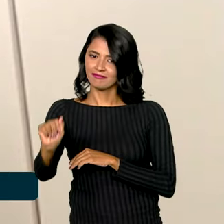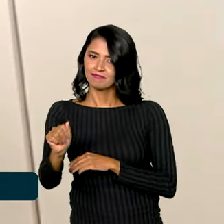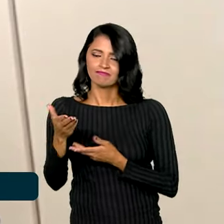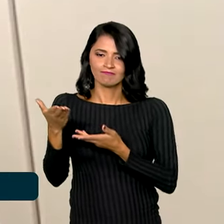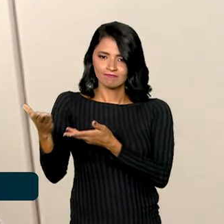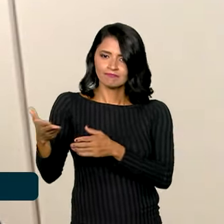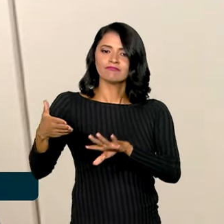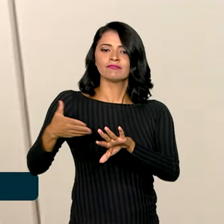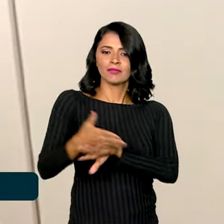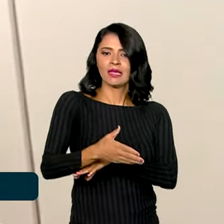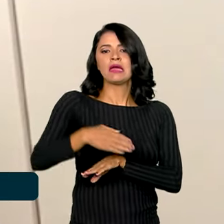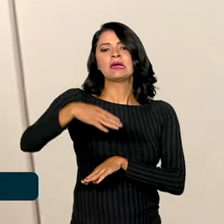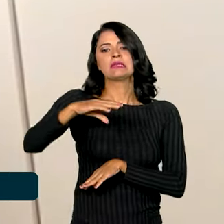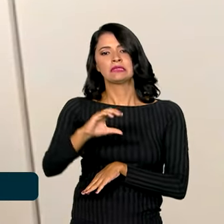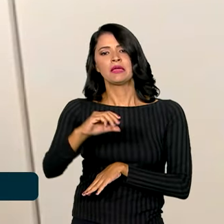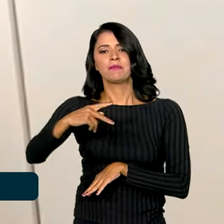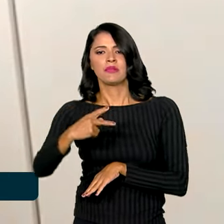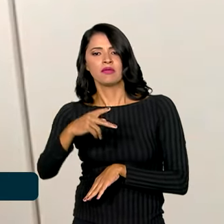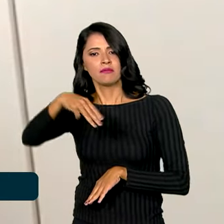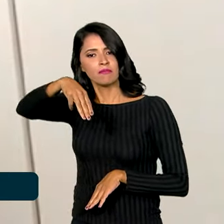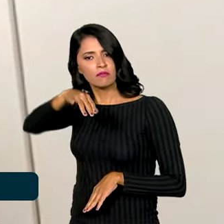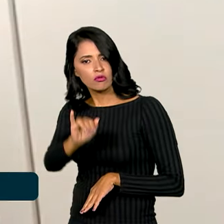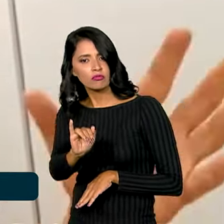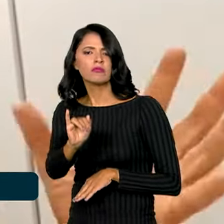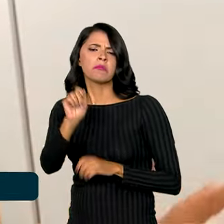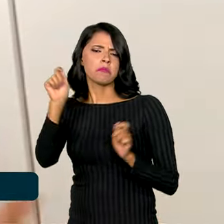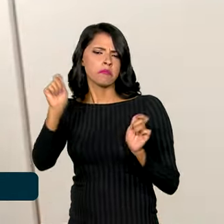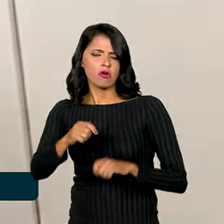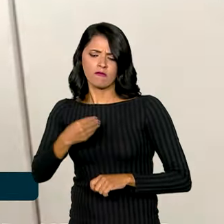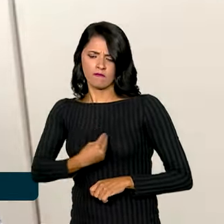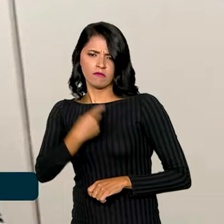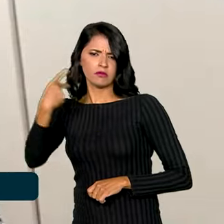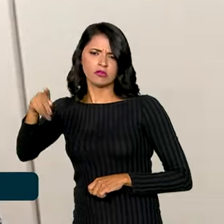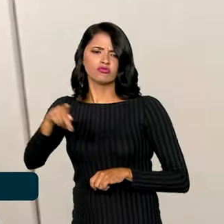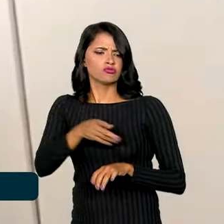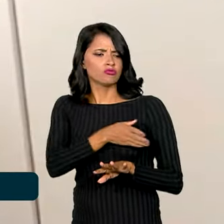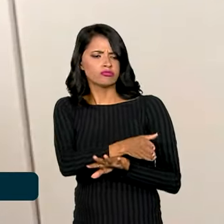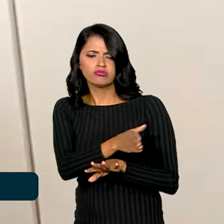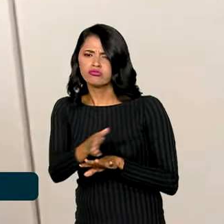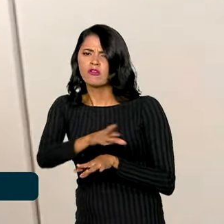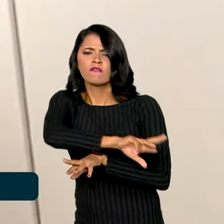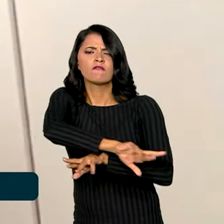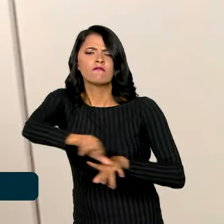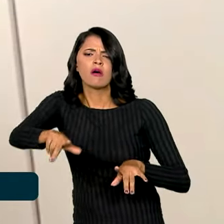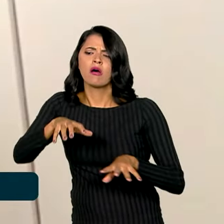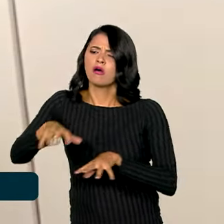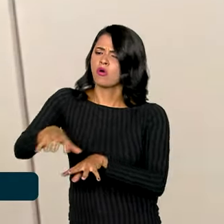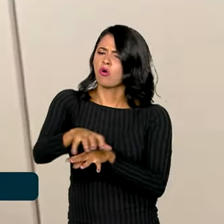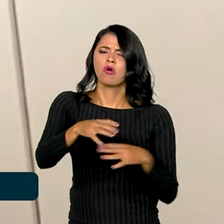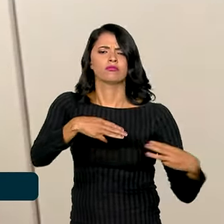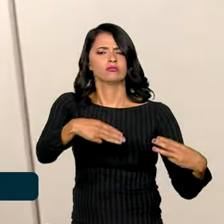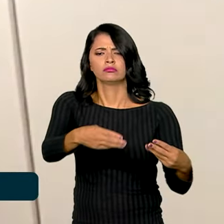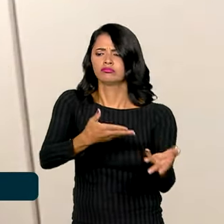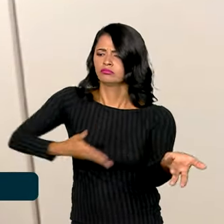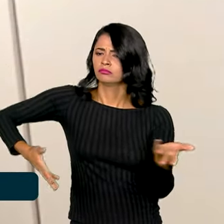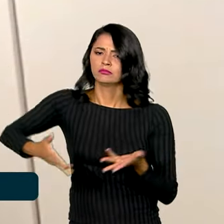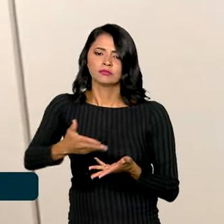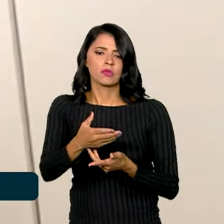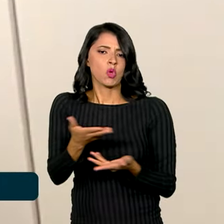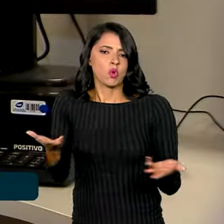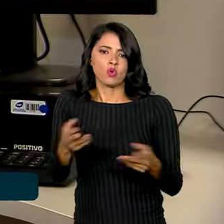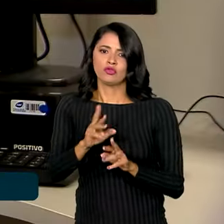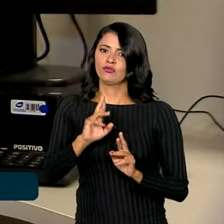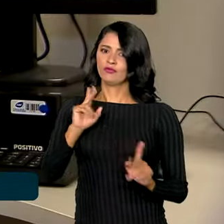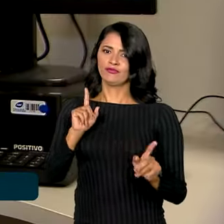CPIU, ele vai poder ao longo de sua vida laboral transitar por vários órgãos, por vários ministérios, o que hoje não é